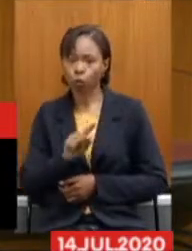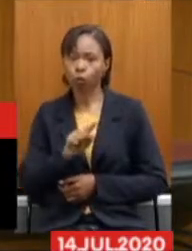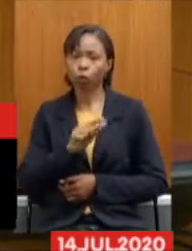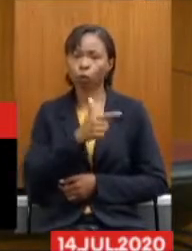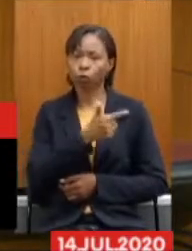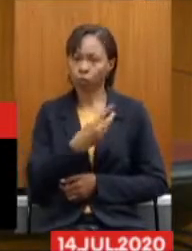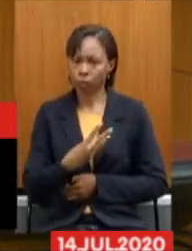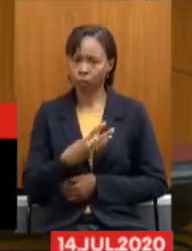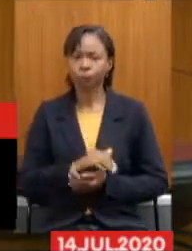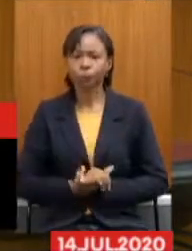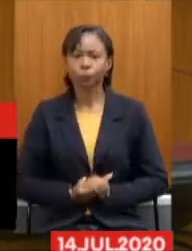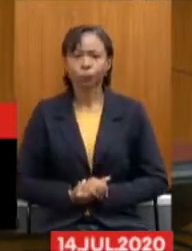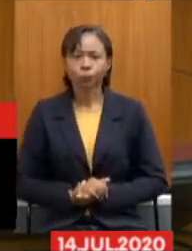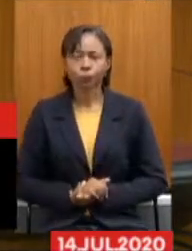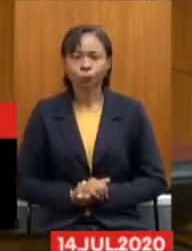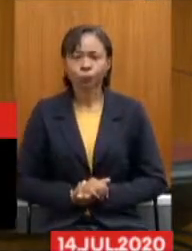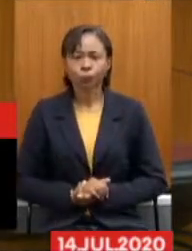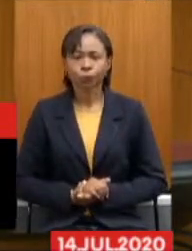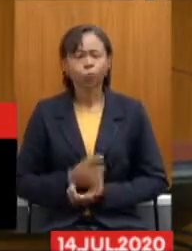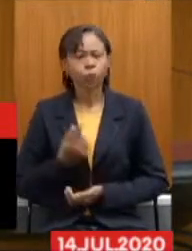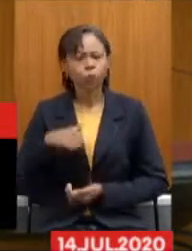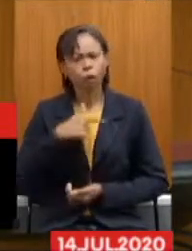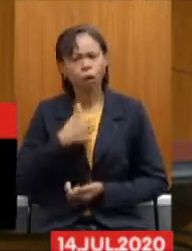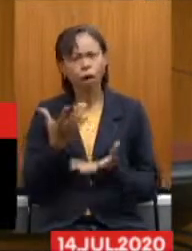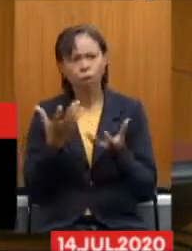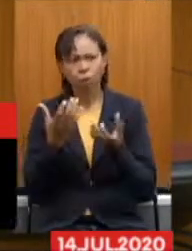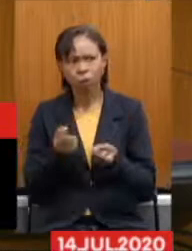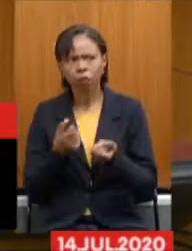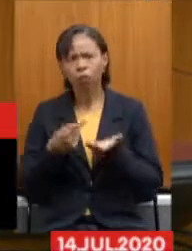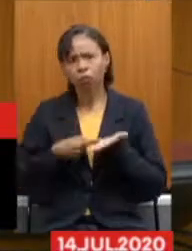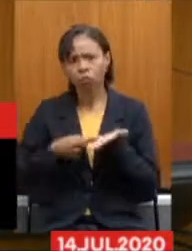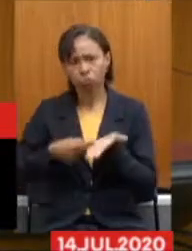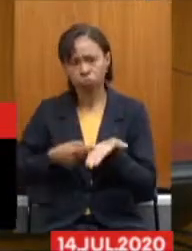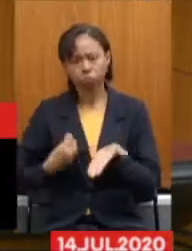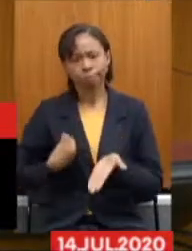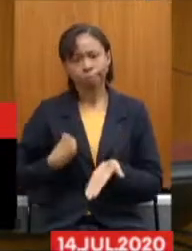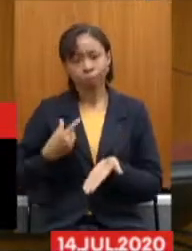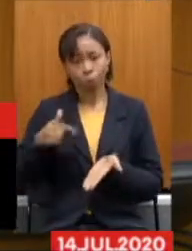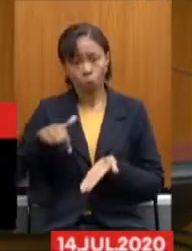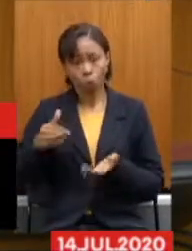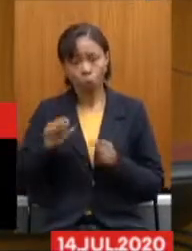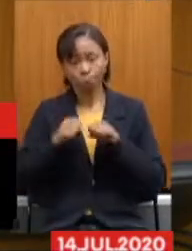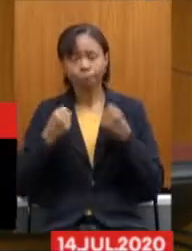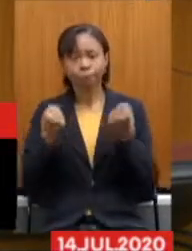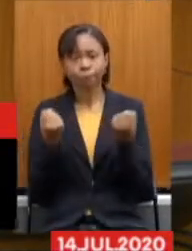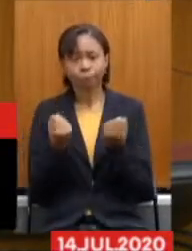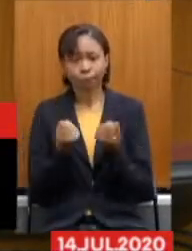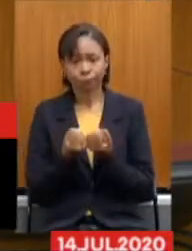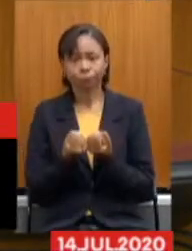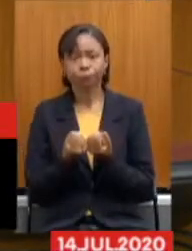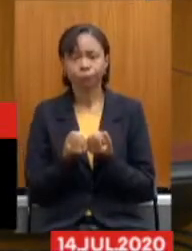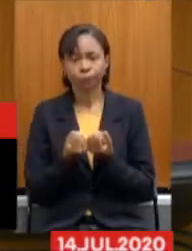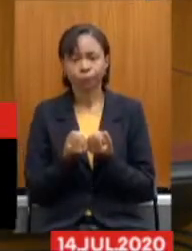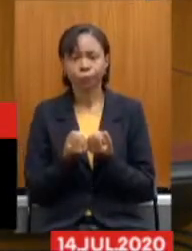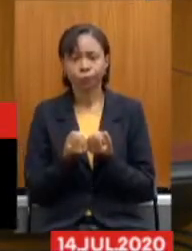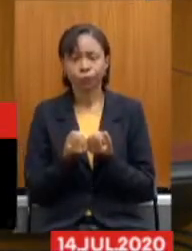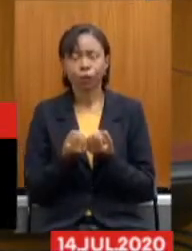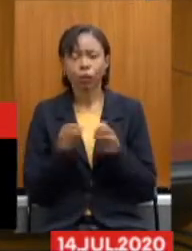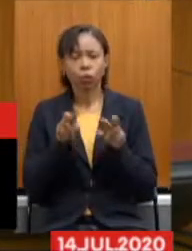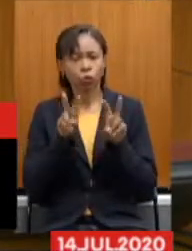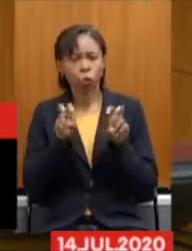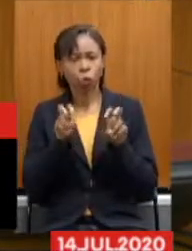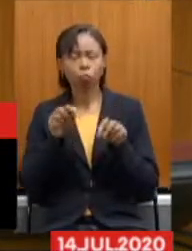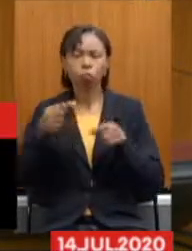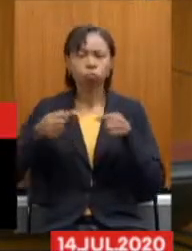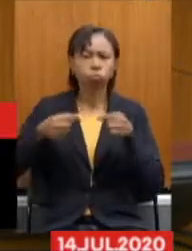Bom, nós aceitamos esse convite de estar participando desse seminário sobre essa discussão